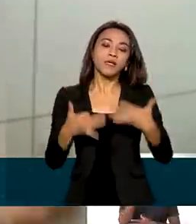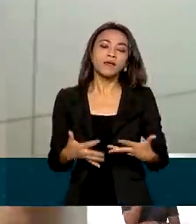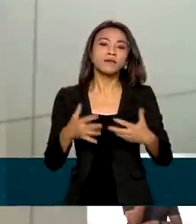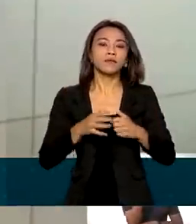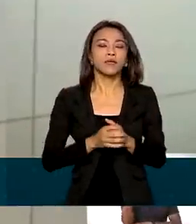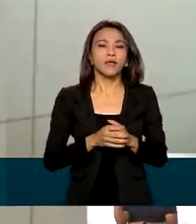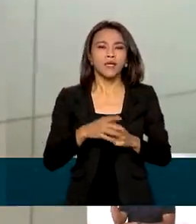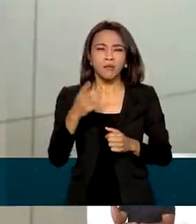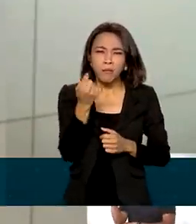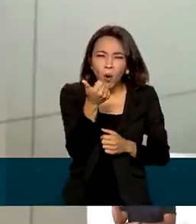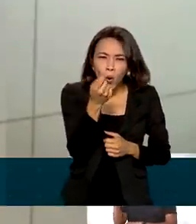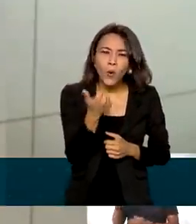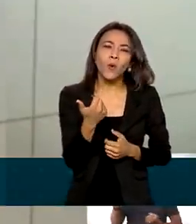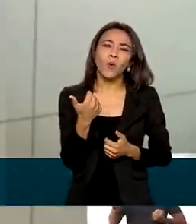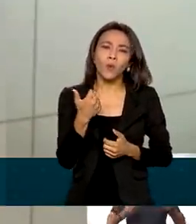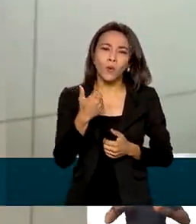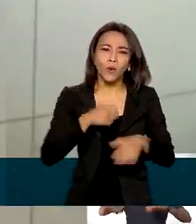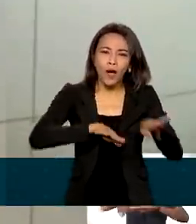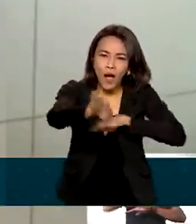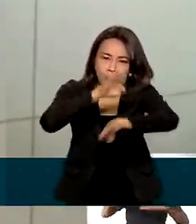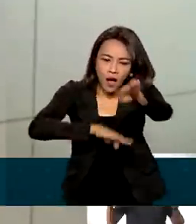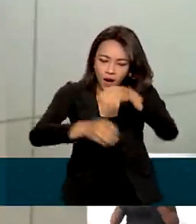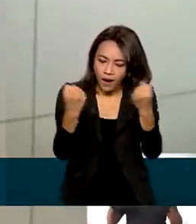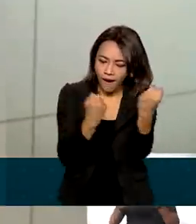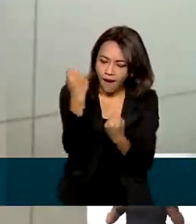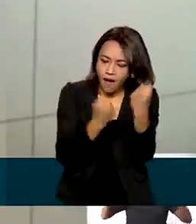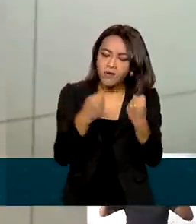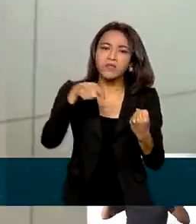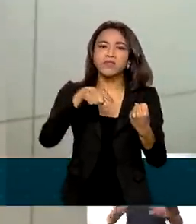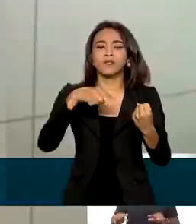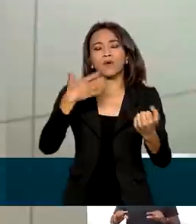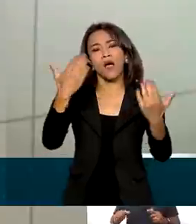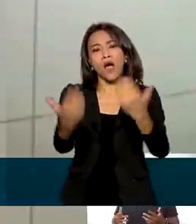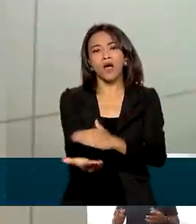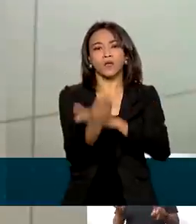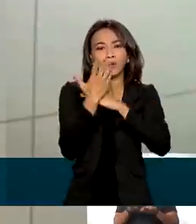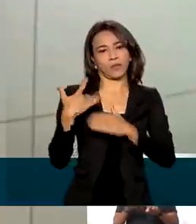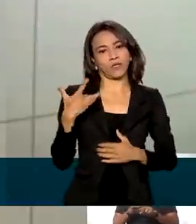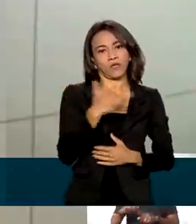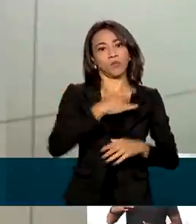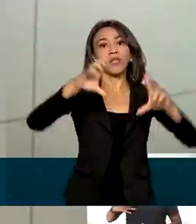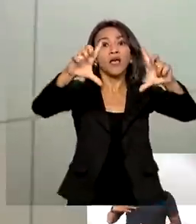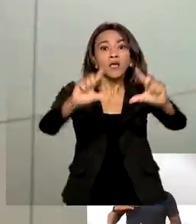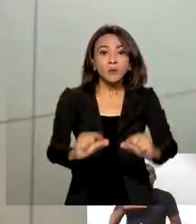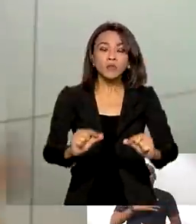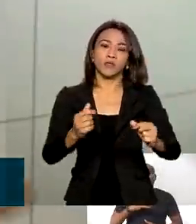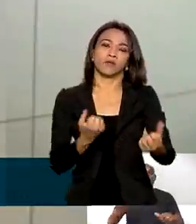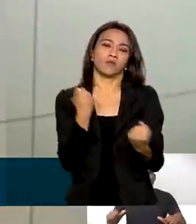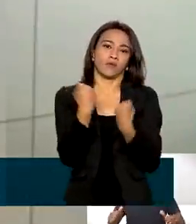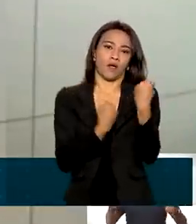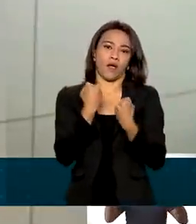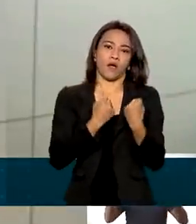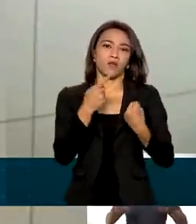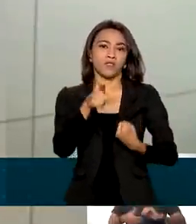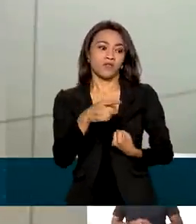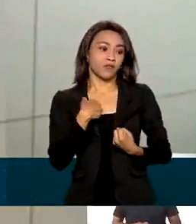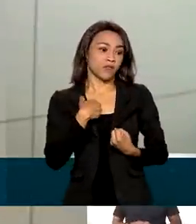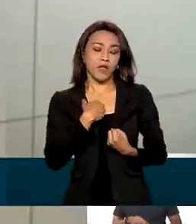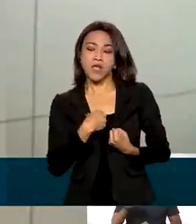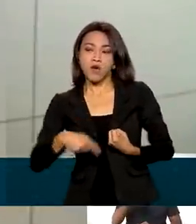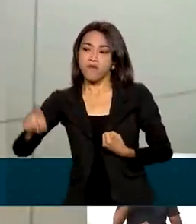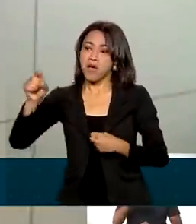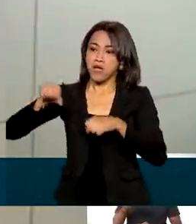menos carros na rua, benefícios para a saúde, uma vez que se você não está em carro, em